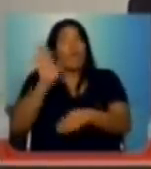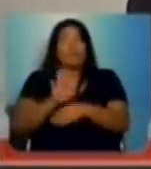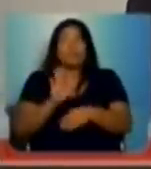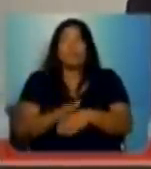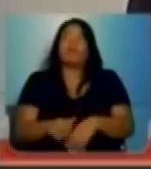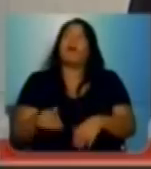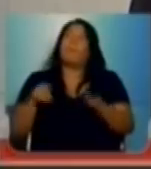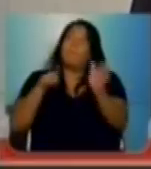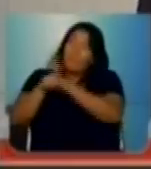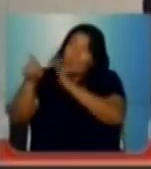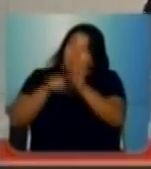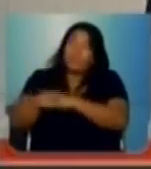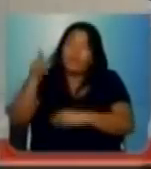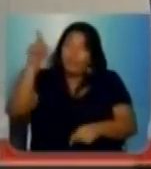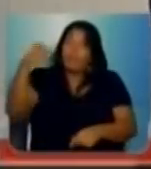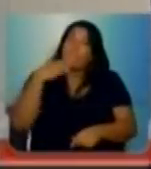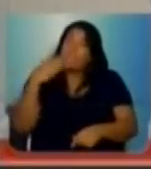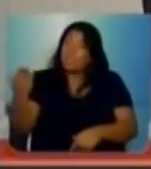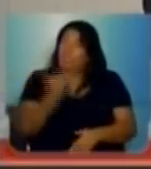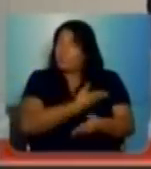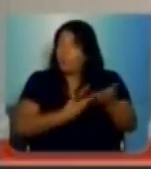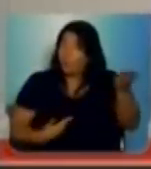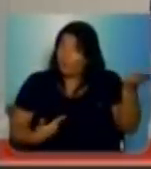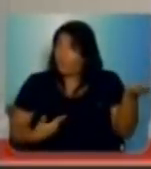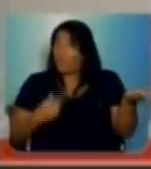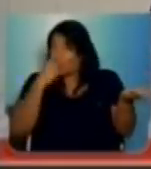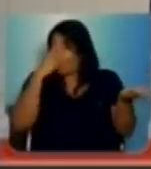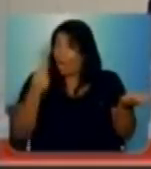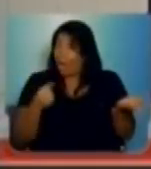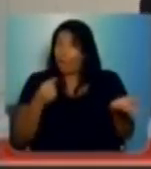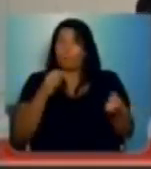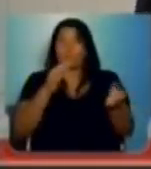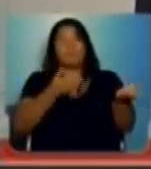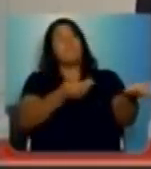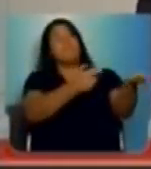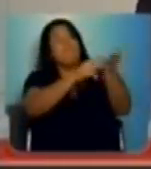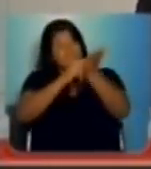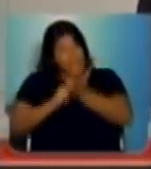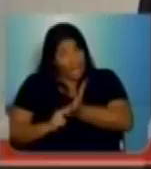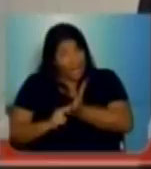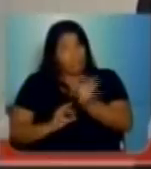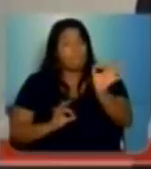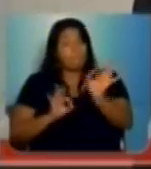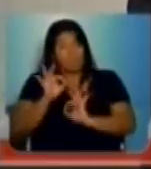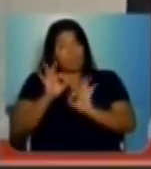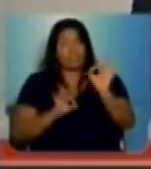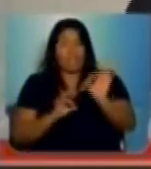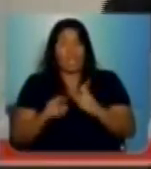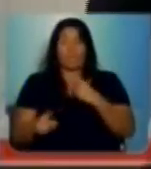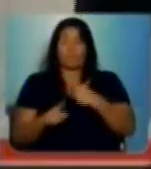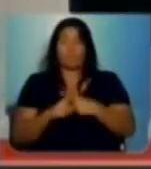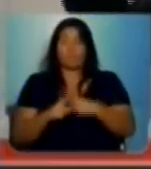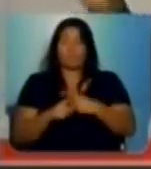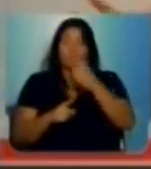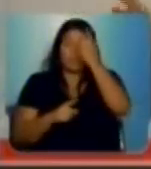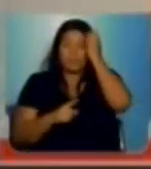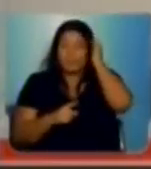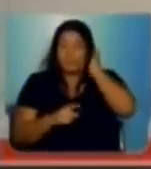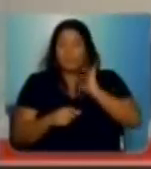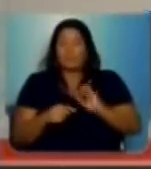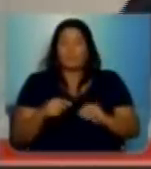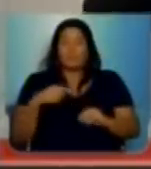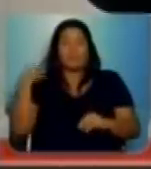governador, para que o projeto seja enviado aqui. Os deputados gostam muito aqui de fazer propaganda das ETECs e